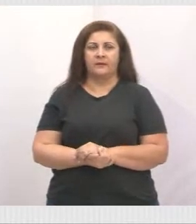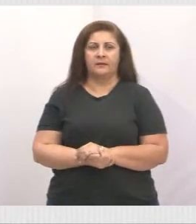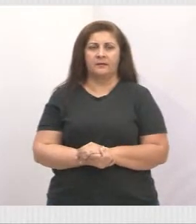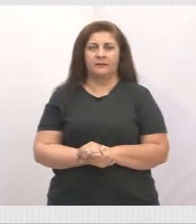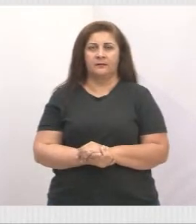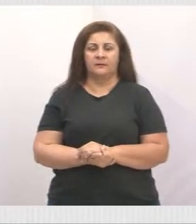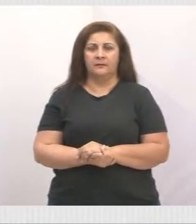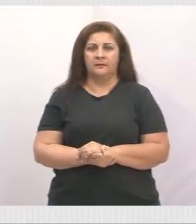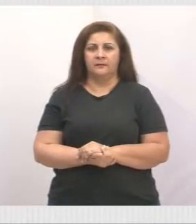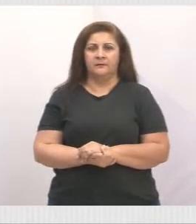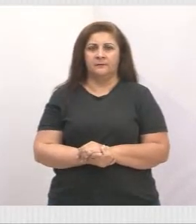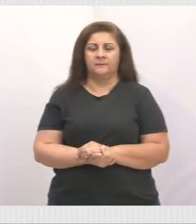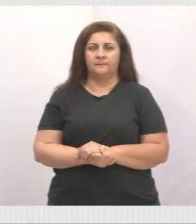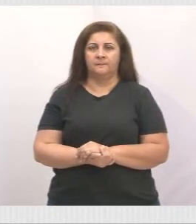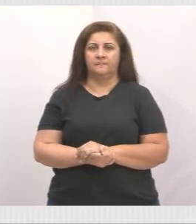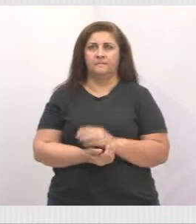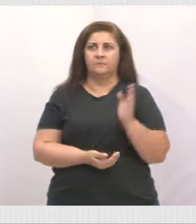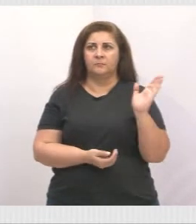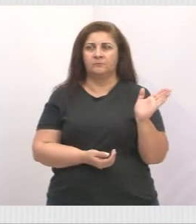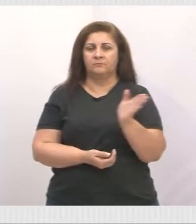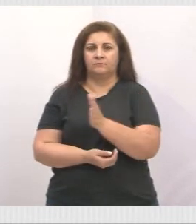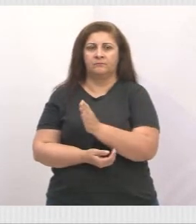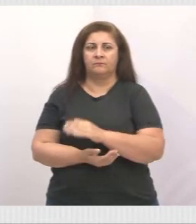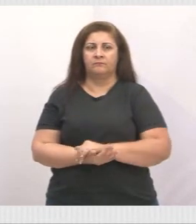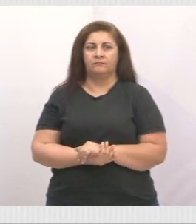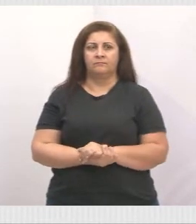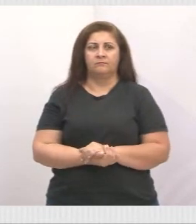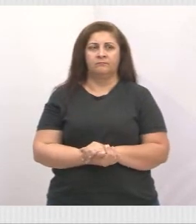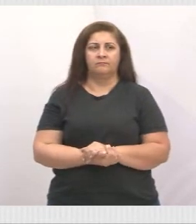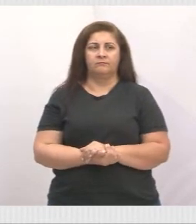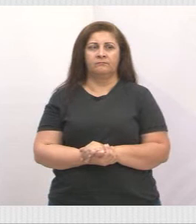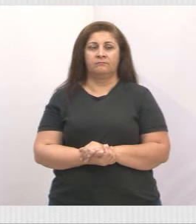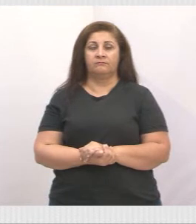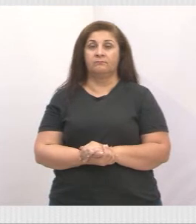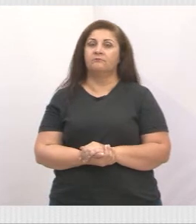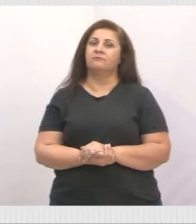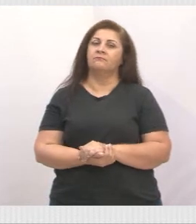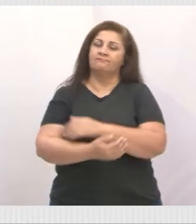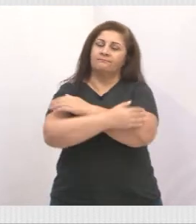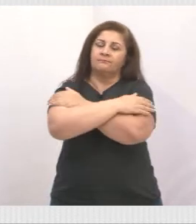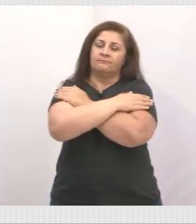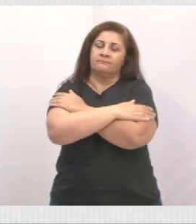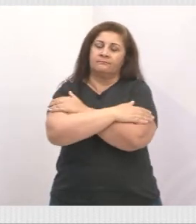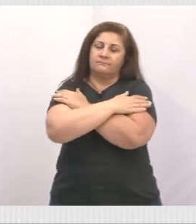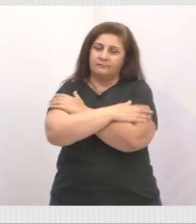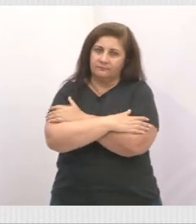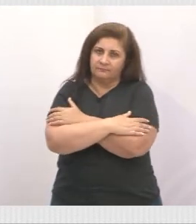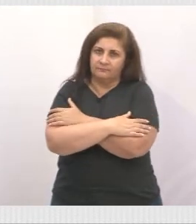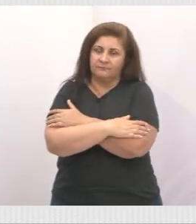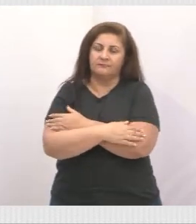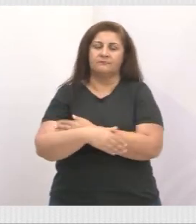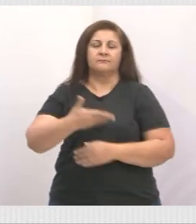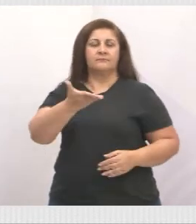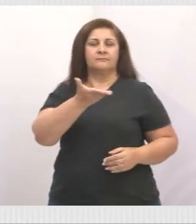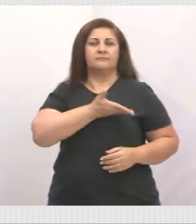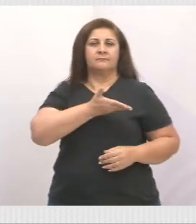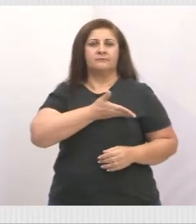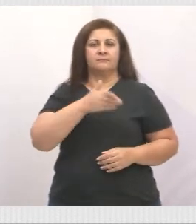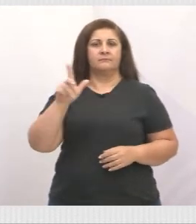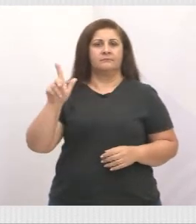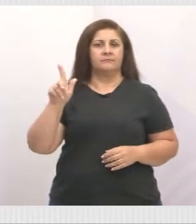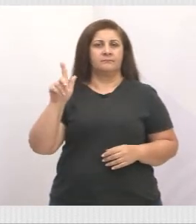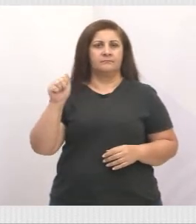Tá bom? Pode ir para a próxima? Quero mandar um grande abraço aos nossos amigos Gali,